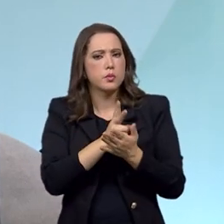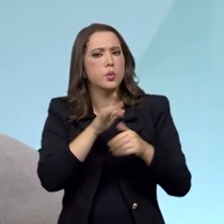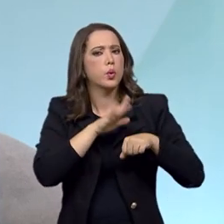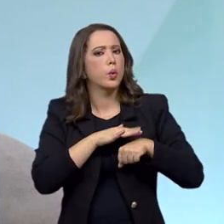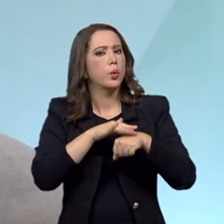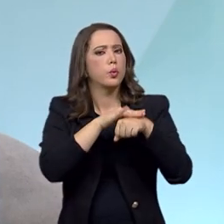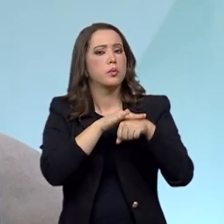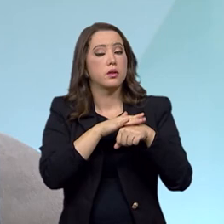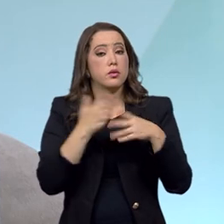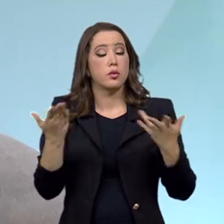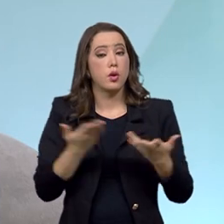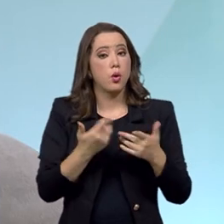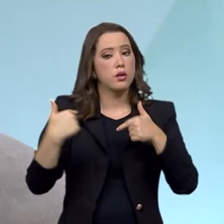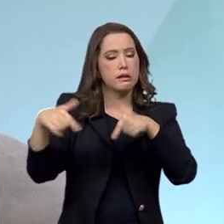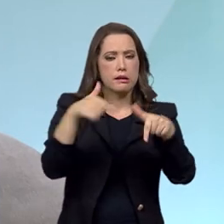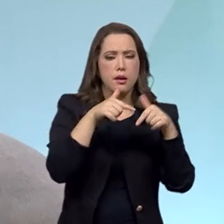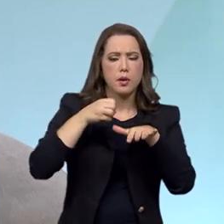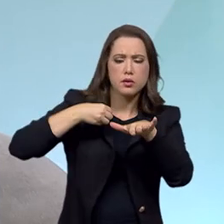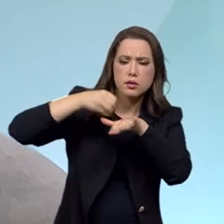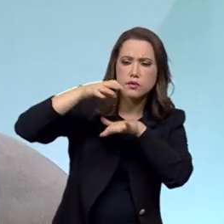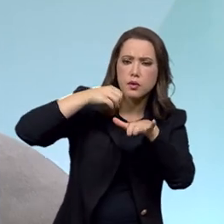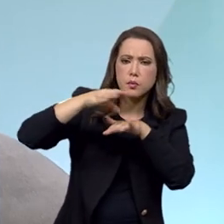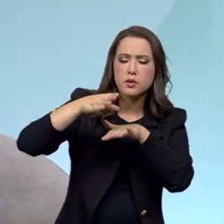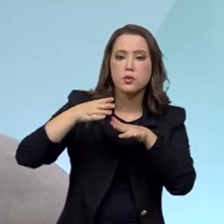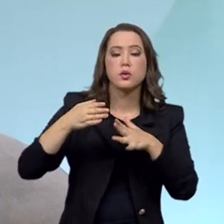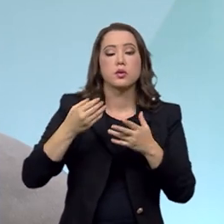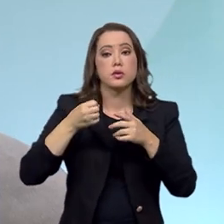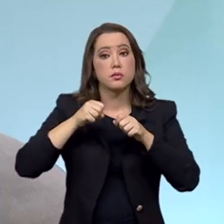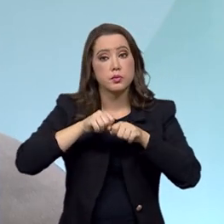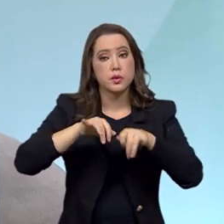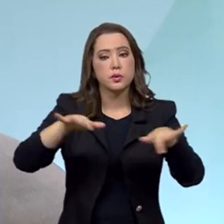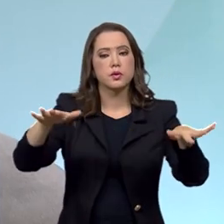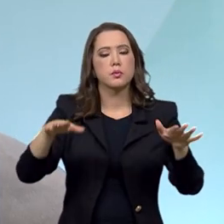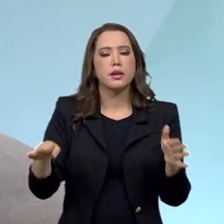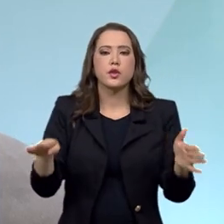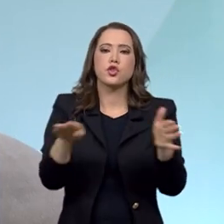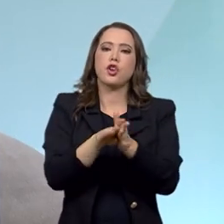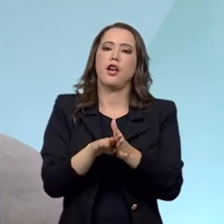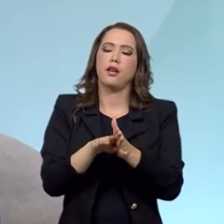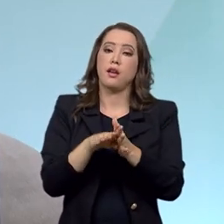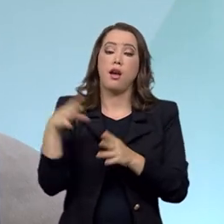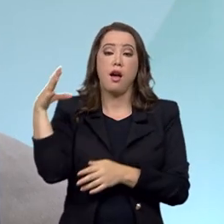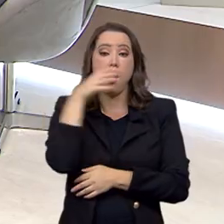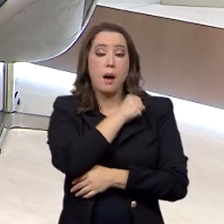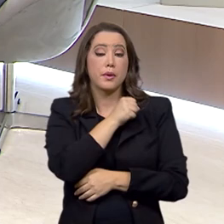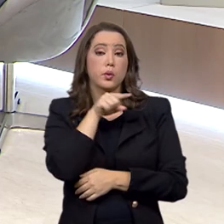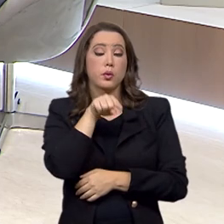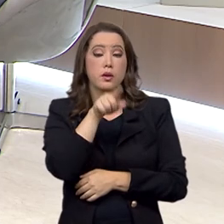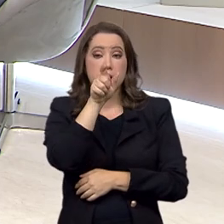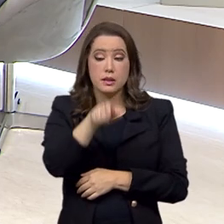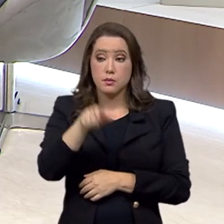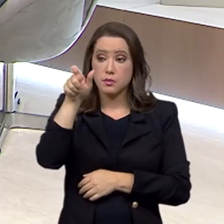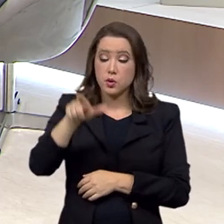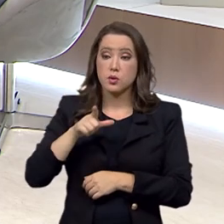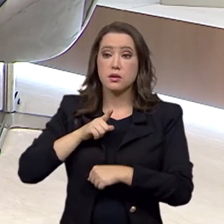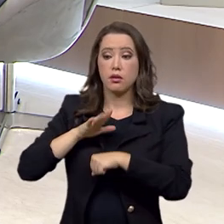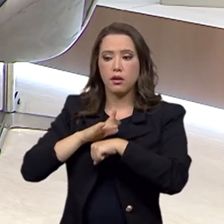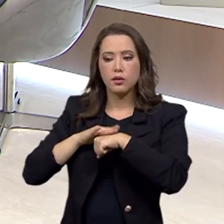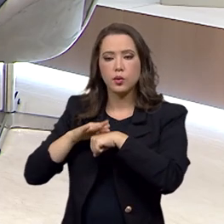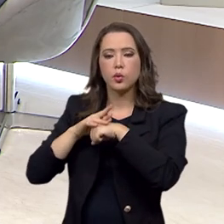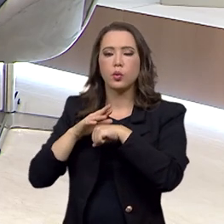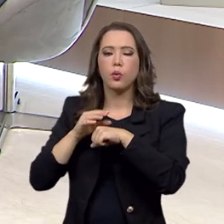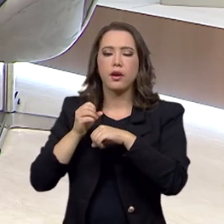momento, trabalhamos, então, na difusão dessa informação para que isso chegue o mais rapidamente possível às pessoas com doenças raras.